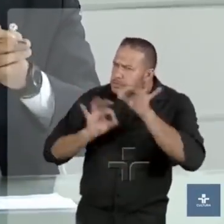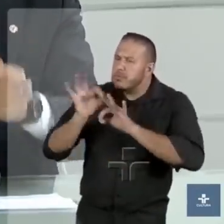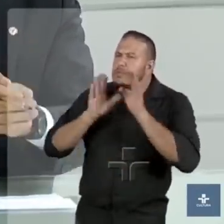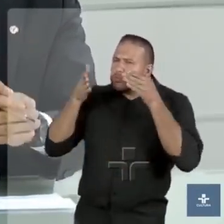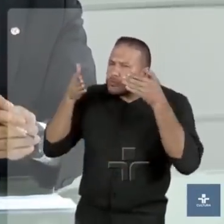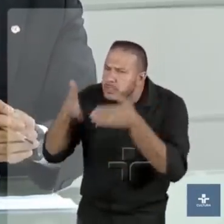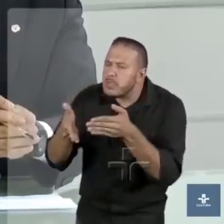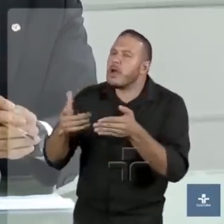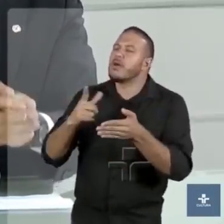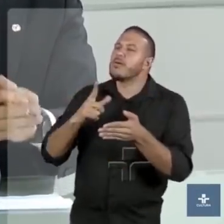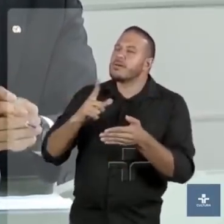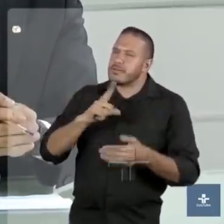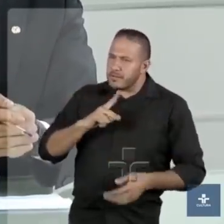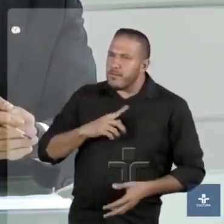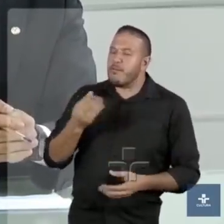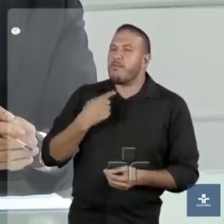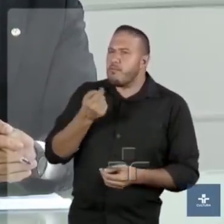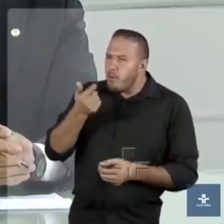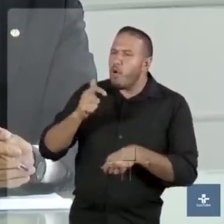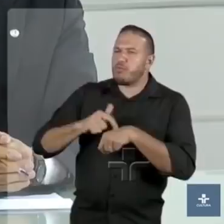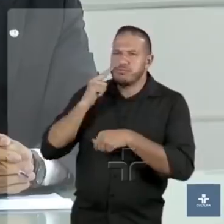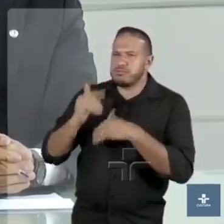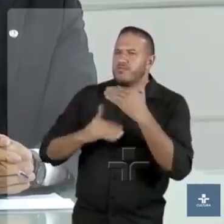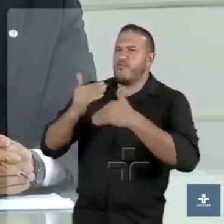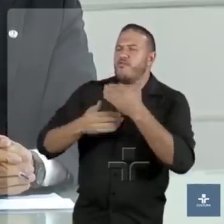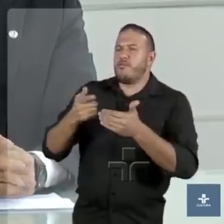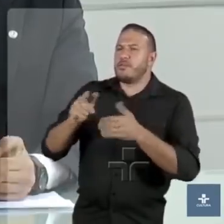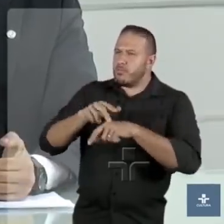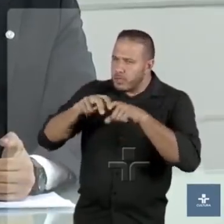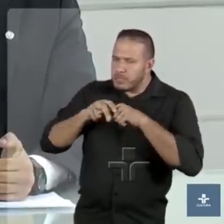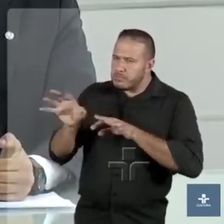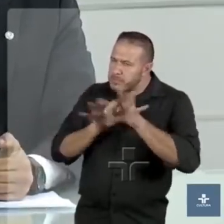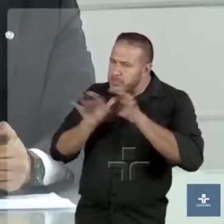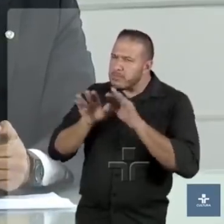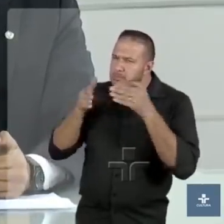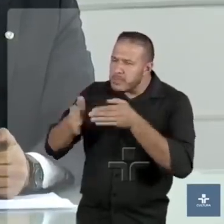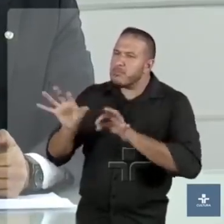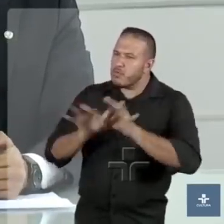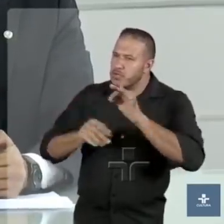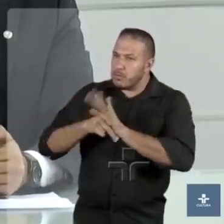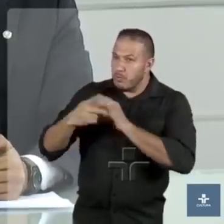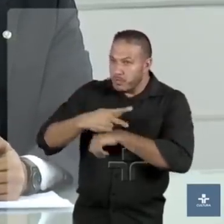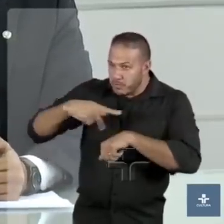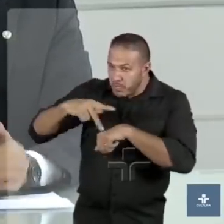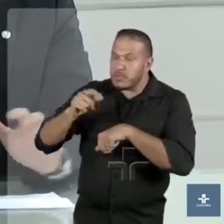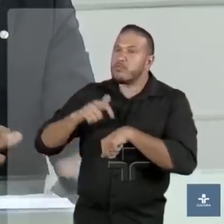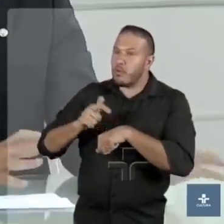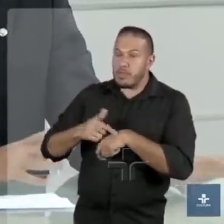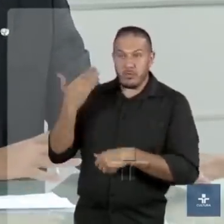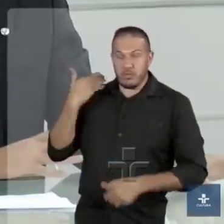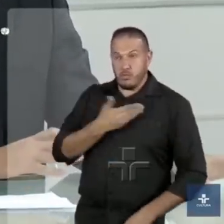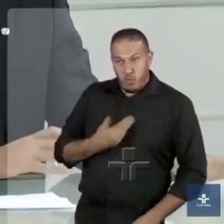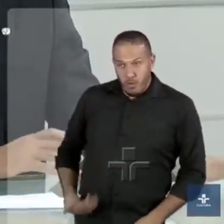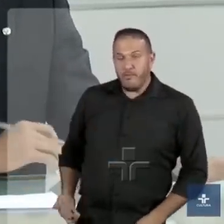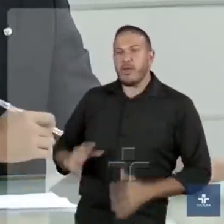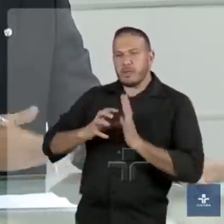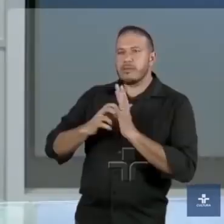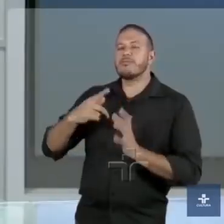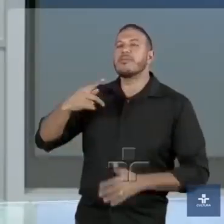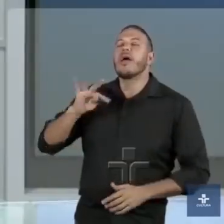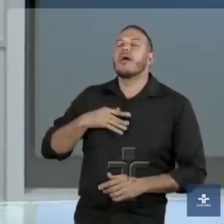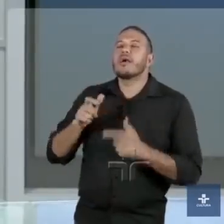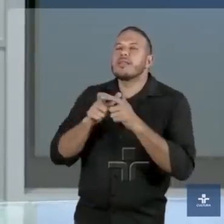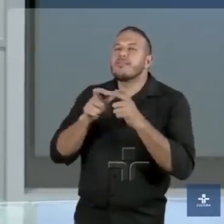e pouco desenvolvimento com esse planejamento centralizado e projeto de país, foi durante os governos petistas. Crescimento artificial